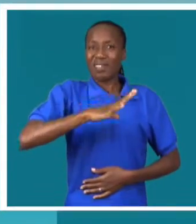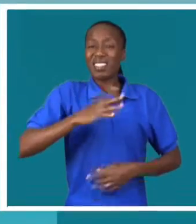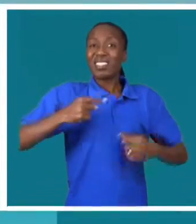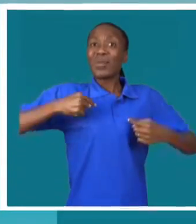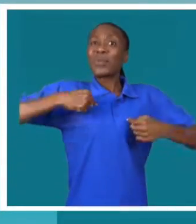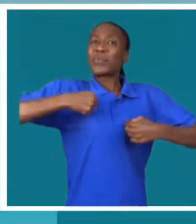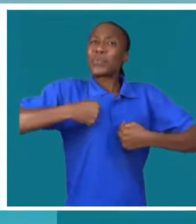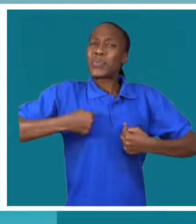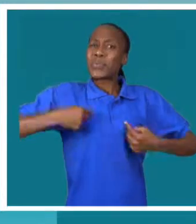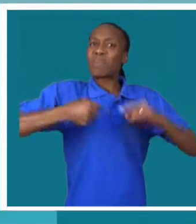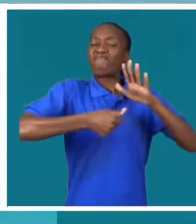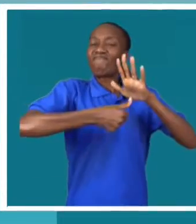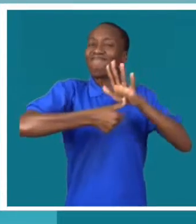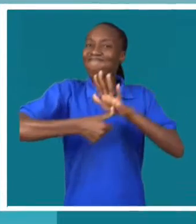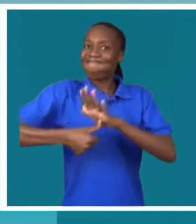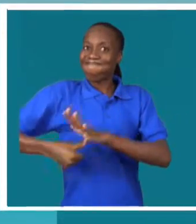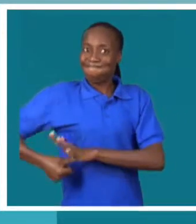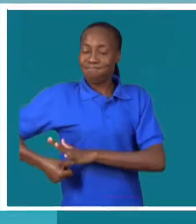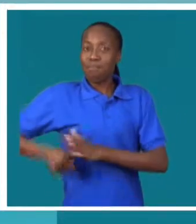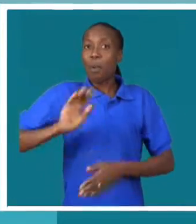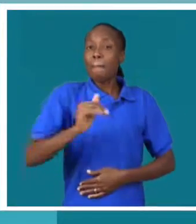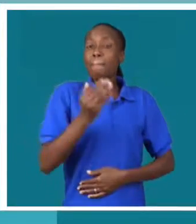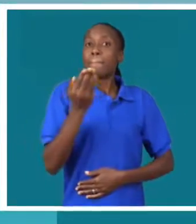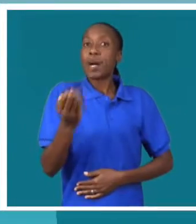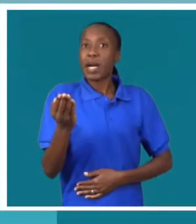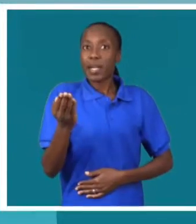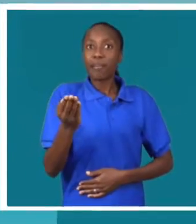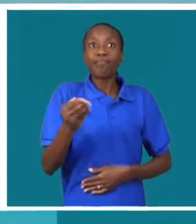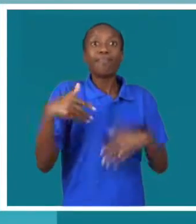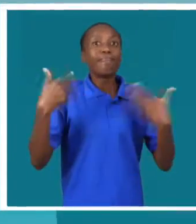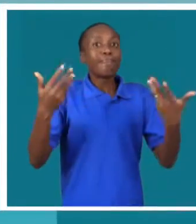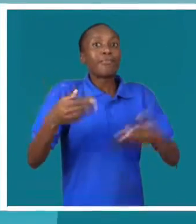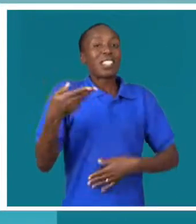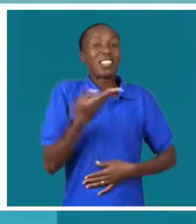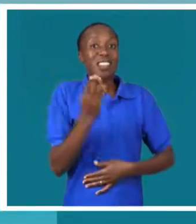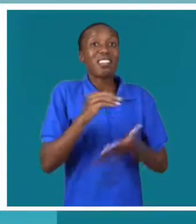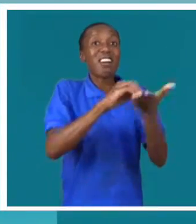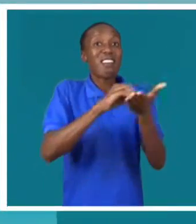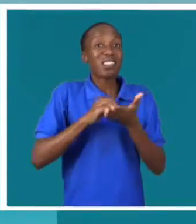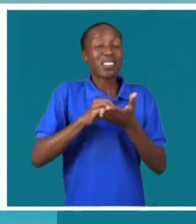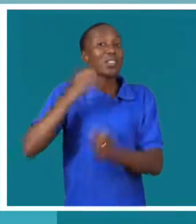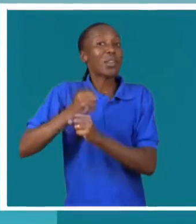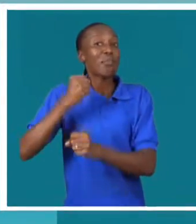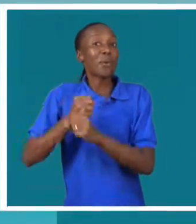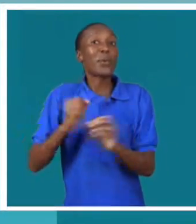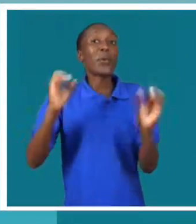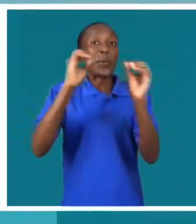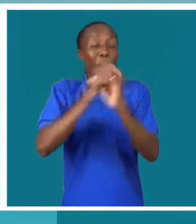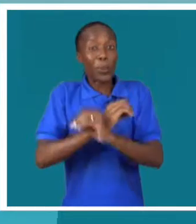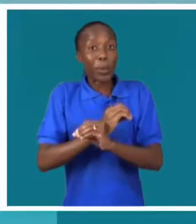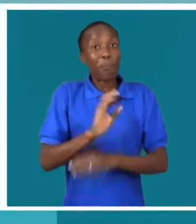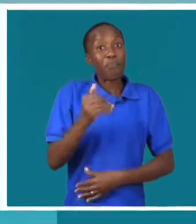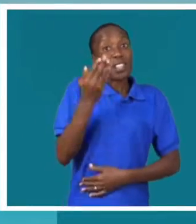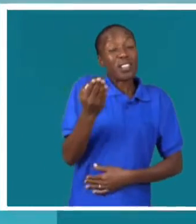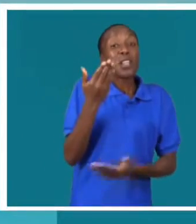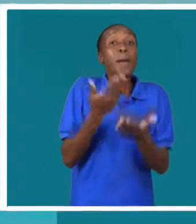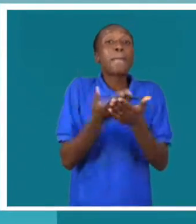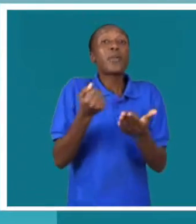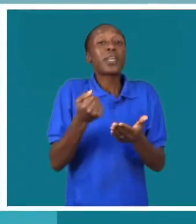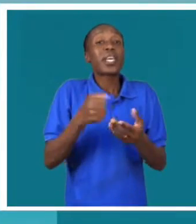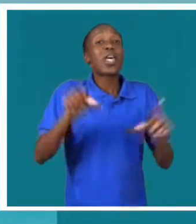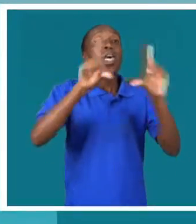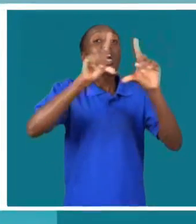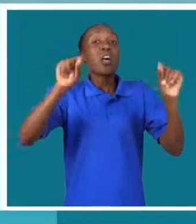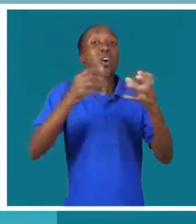têm estado a sofrer uma discriminação para que esse acesso ao emprego possa ter. Mas isto é